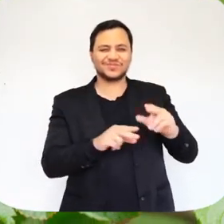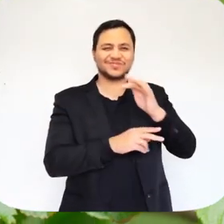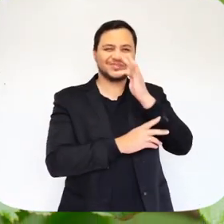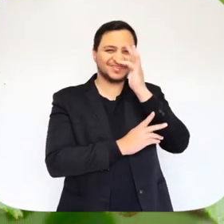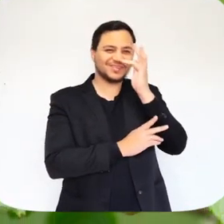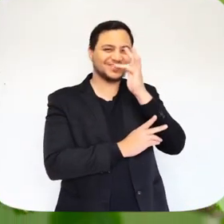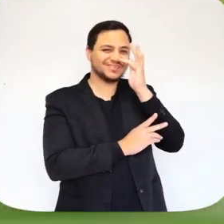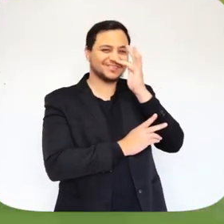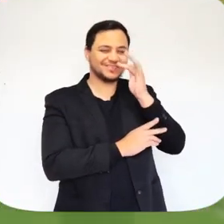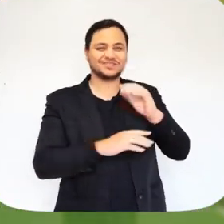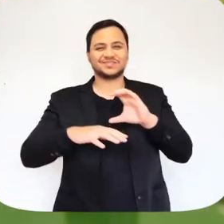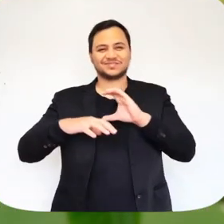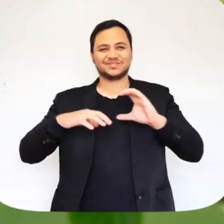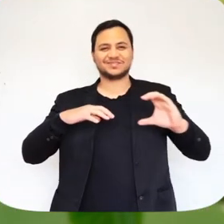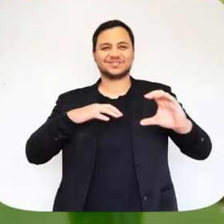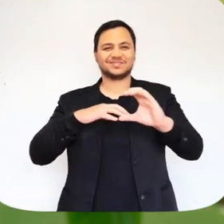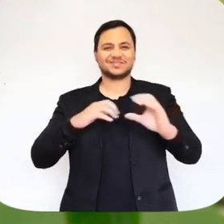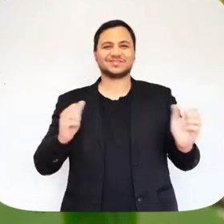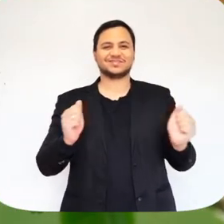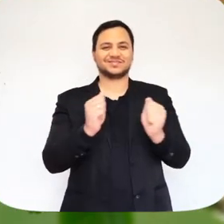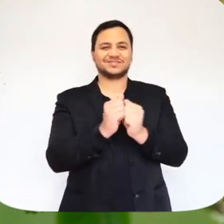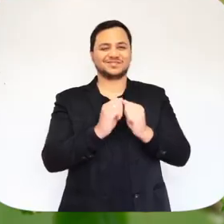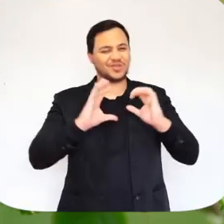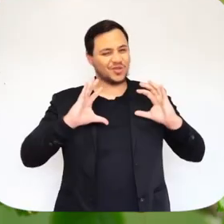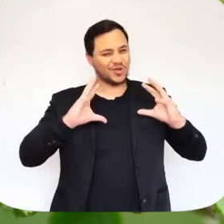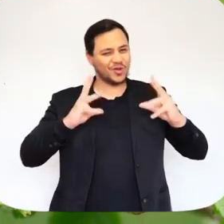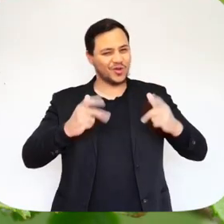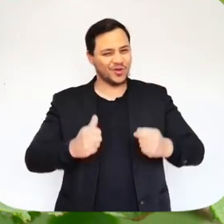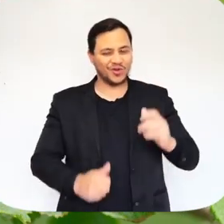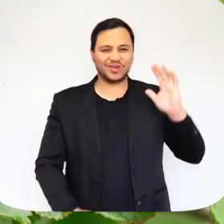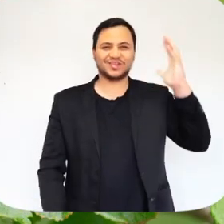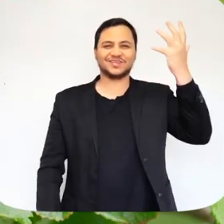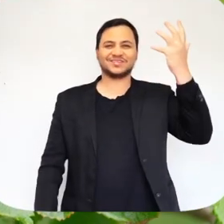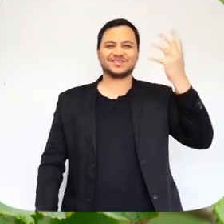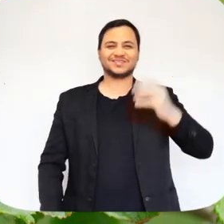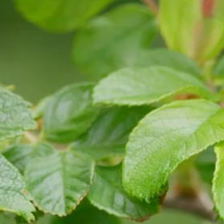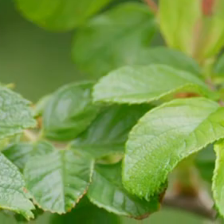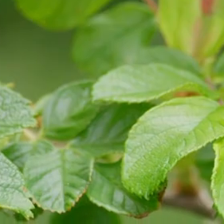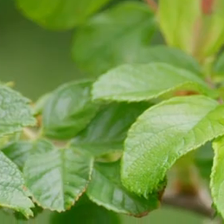rosas. Rede Selinalta, juntos em todas as estações.